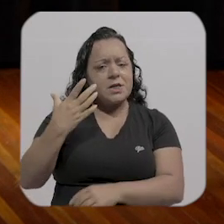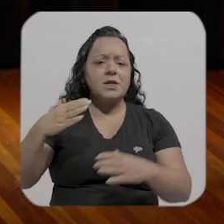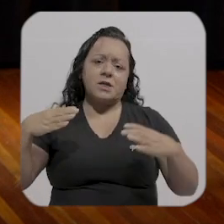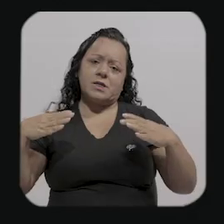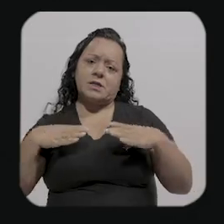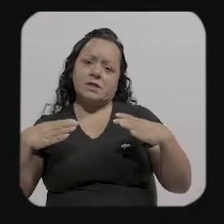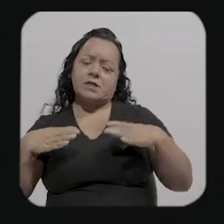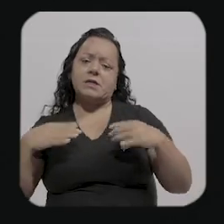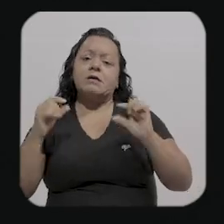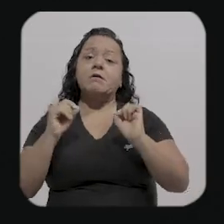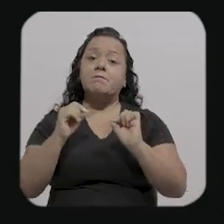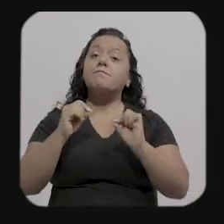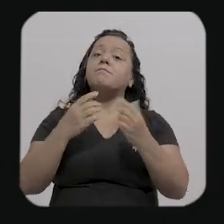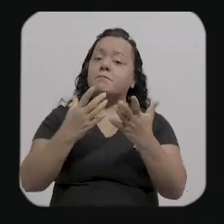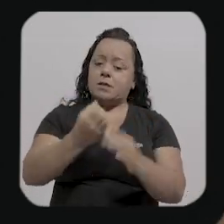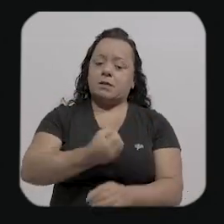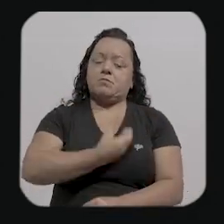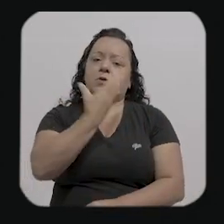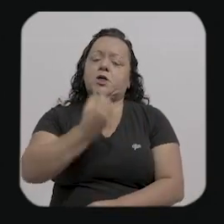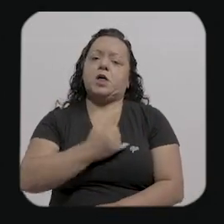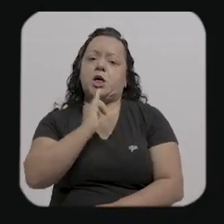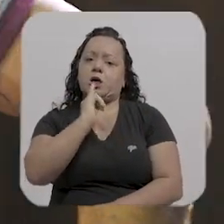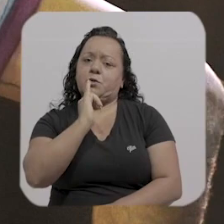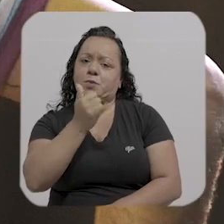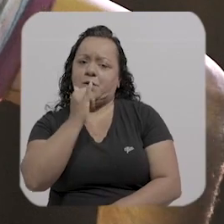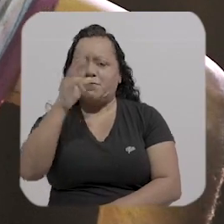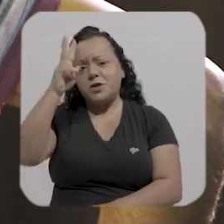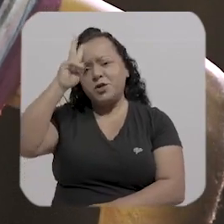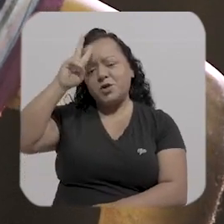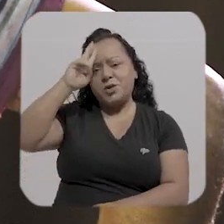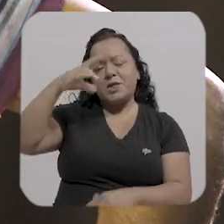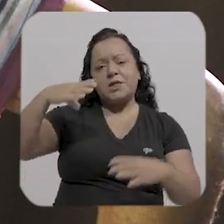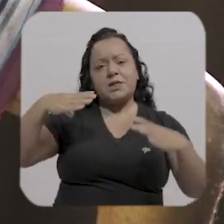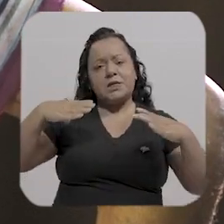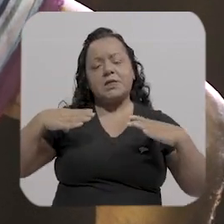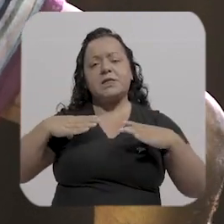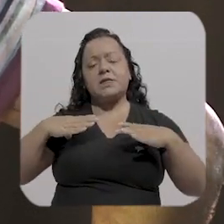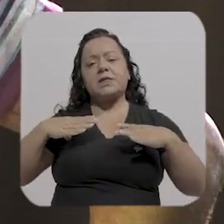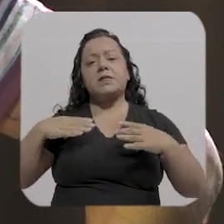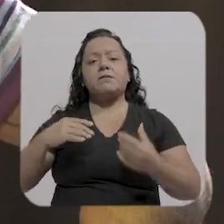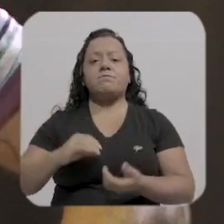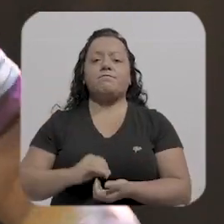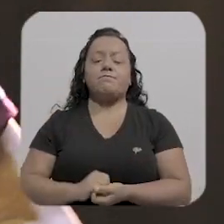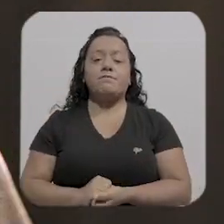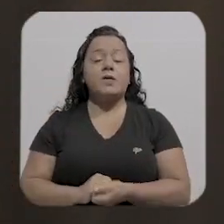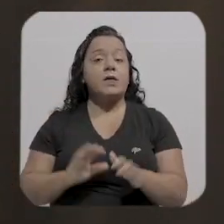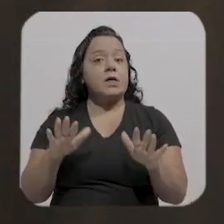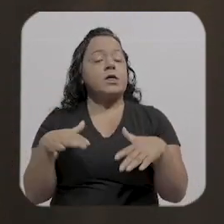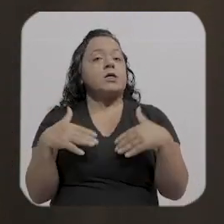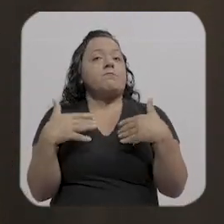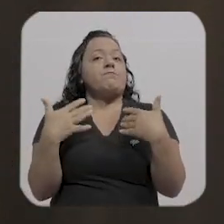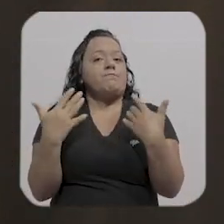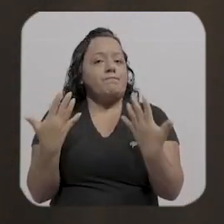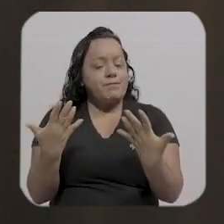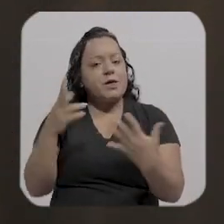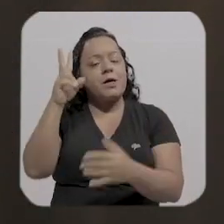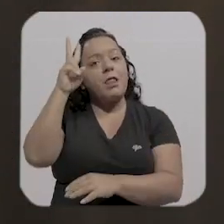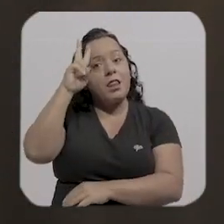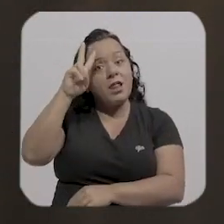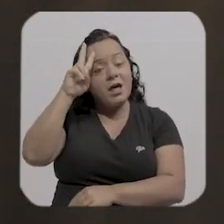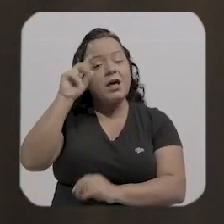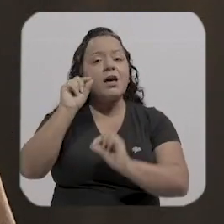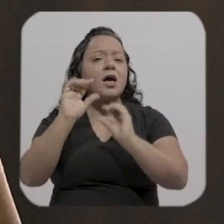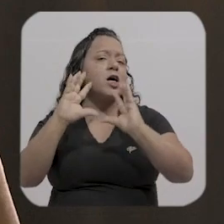cidade, pela poesia que contava a história da cidade, e eu